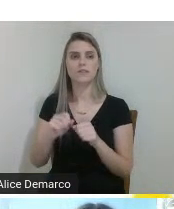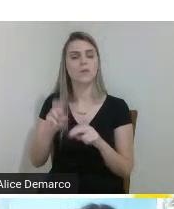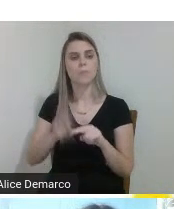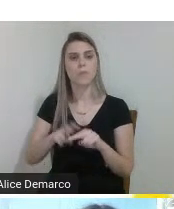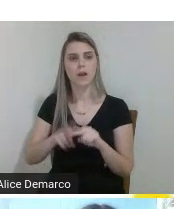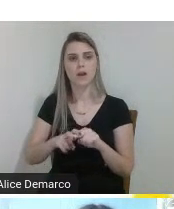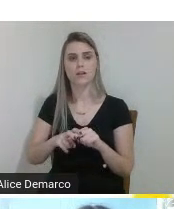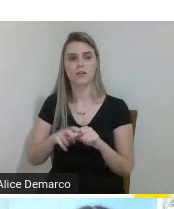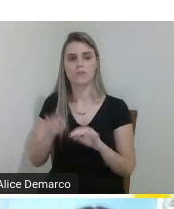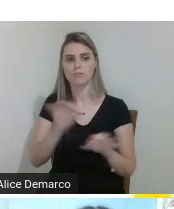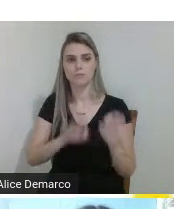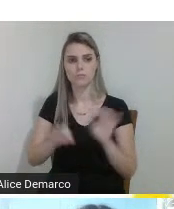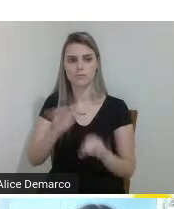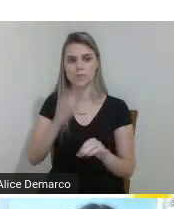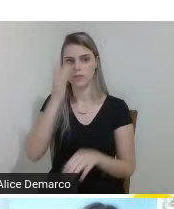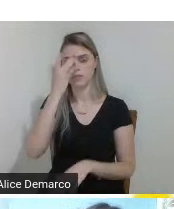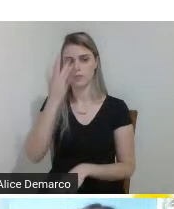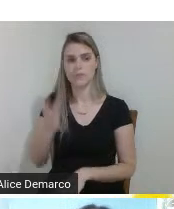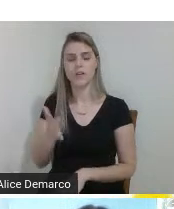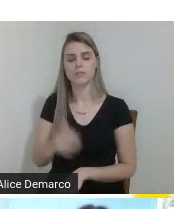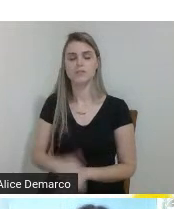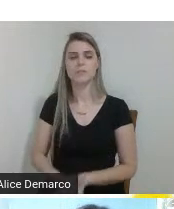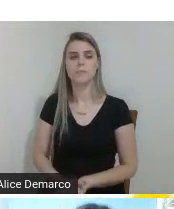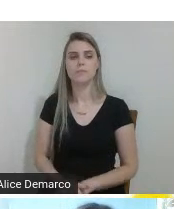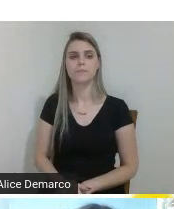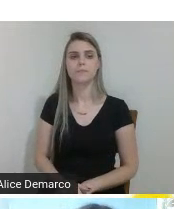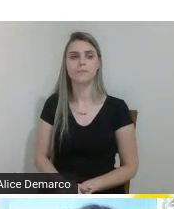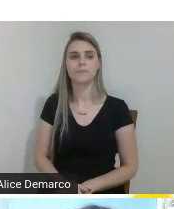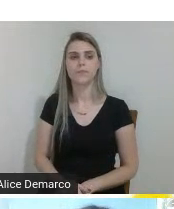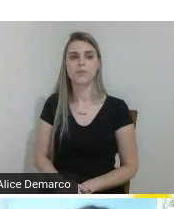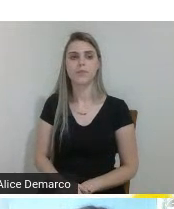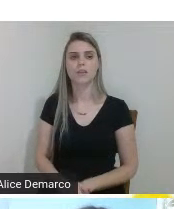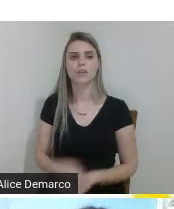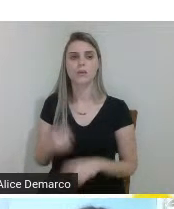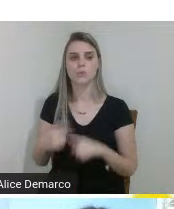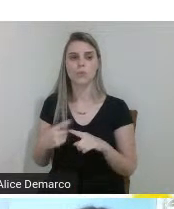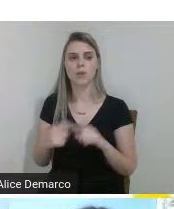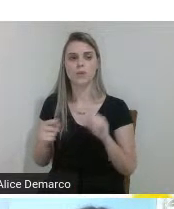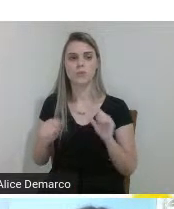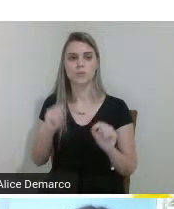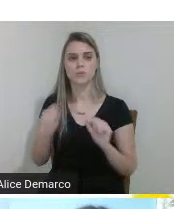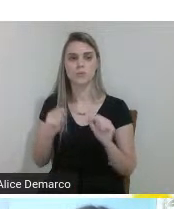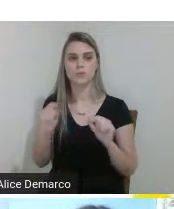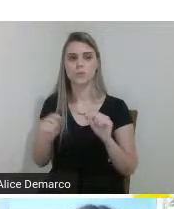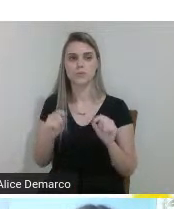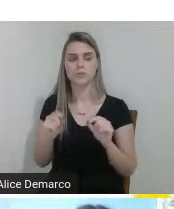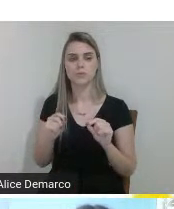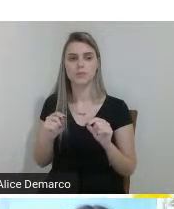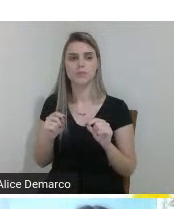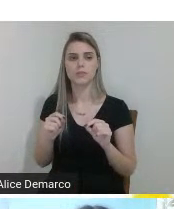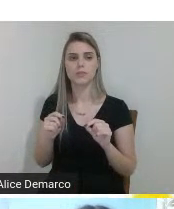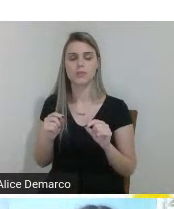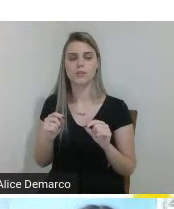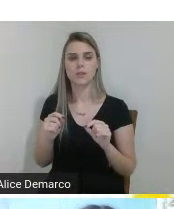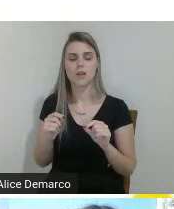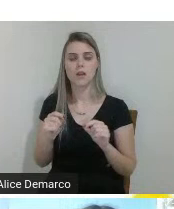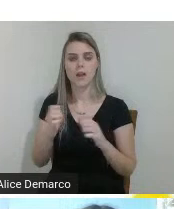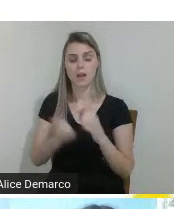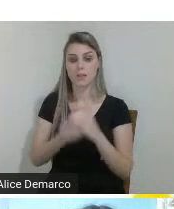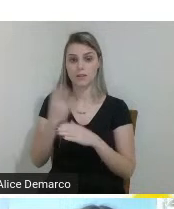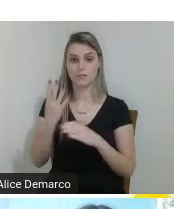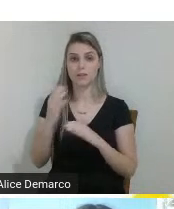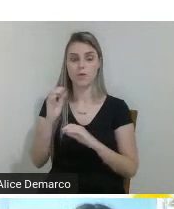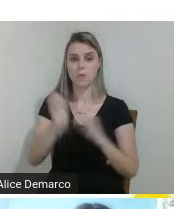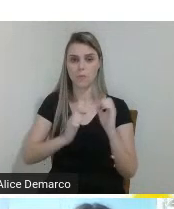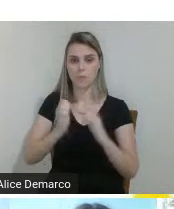fosse ajustável e que fosse desmontável diante do mercado que é muito muito escasso principalmente aqui dentro do país